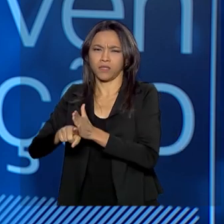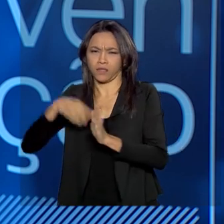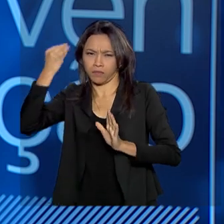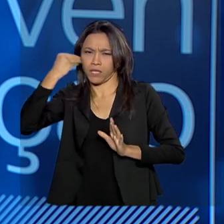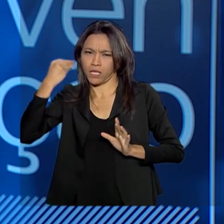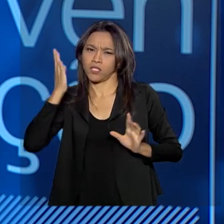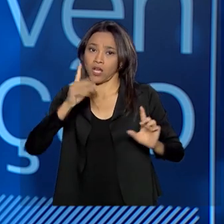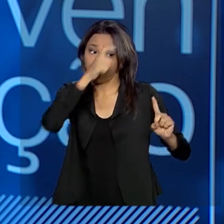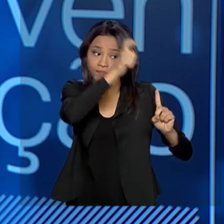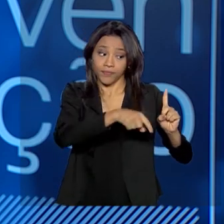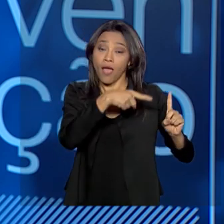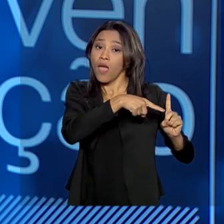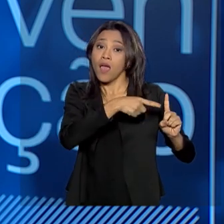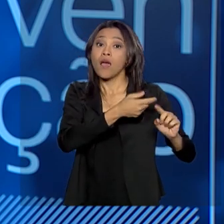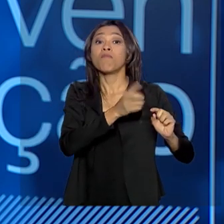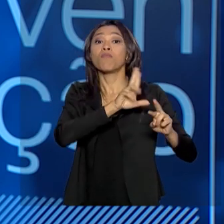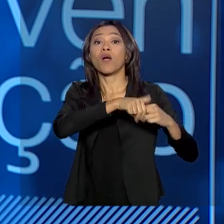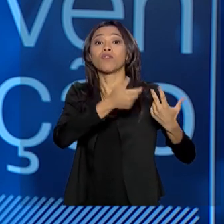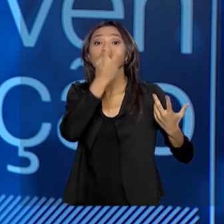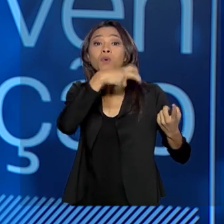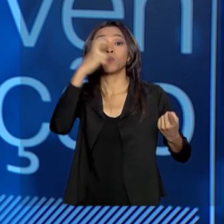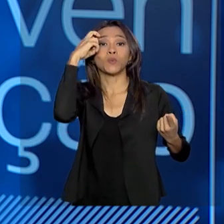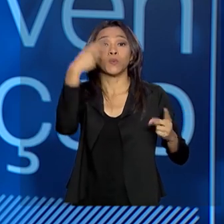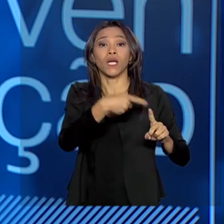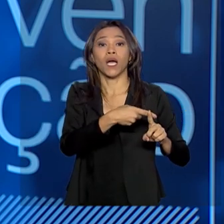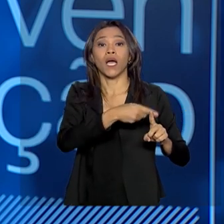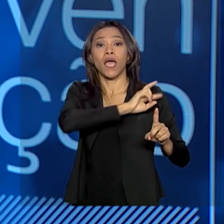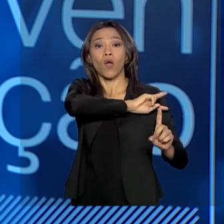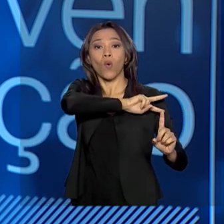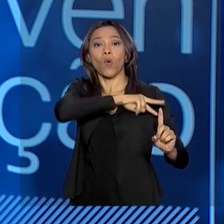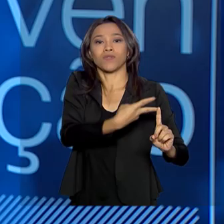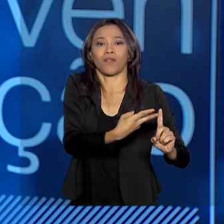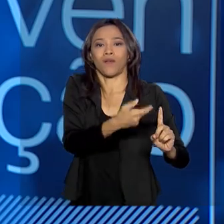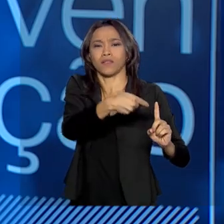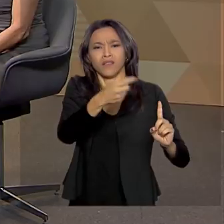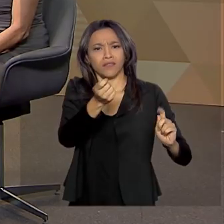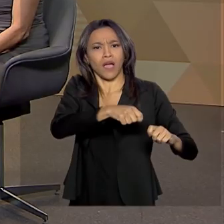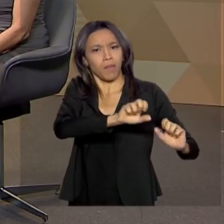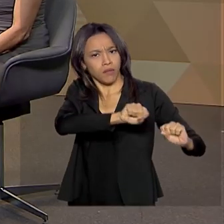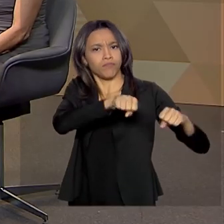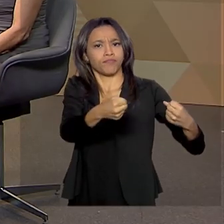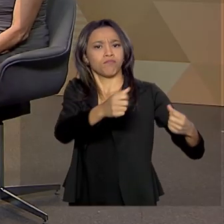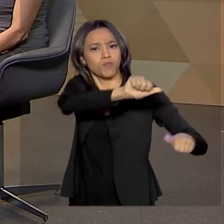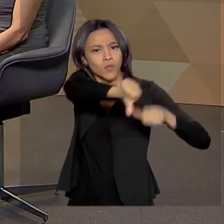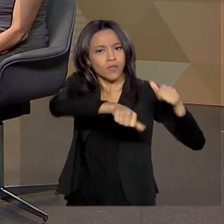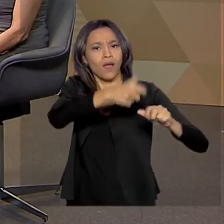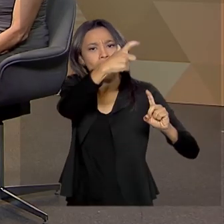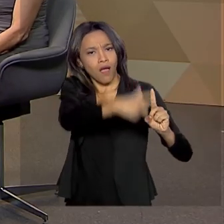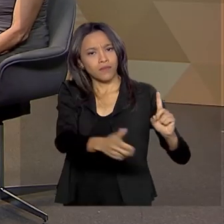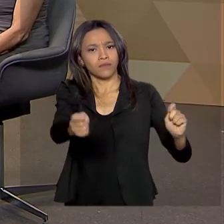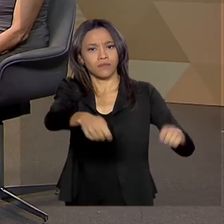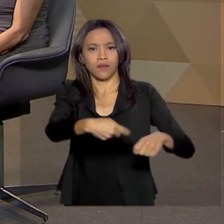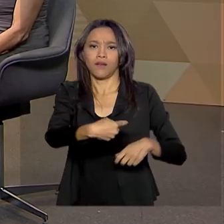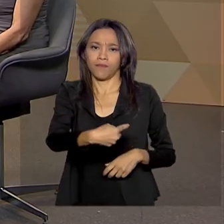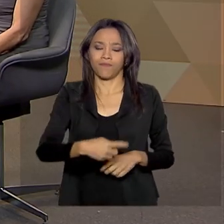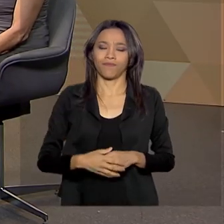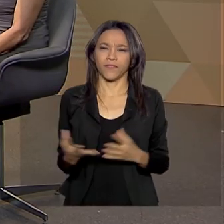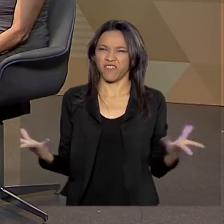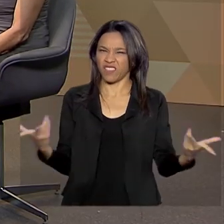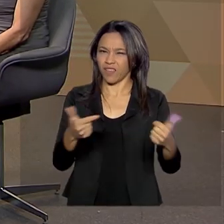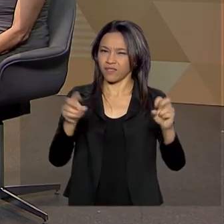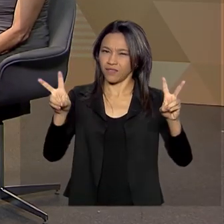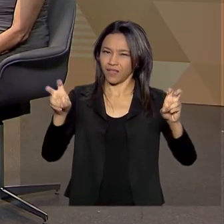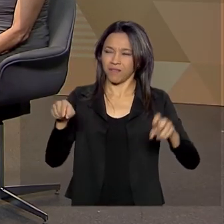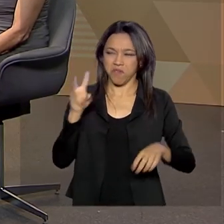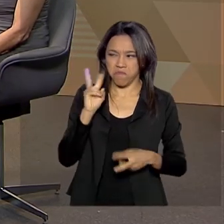ele também é produto de uma cultura. E ele pode ser recuperado. Secretária, esse tema é fantástico. Eu vi